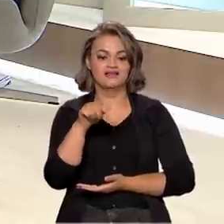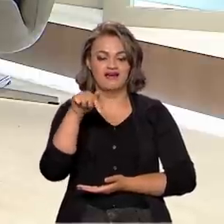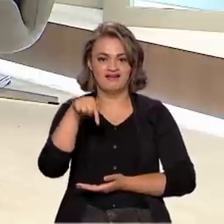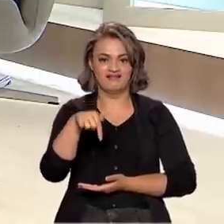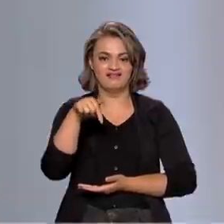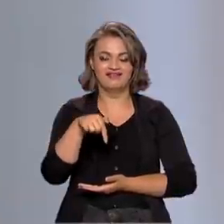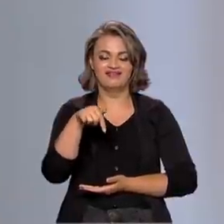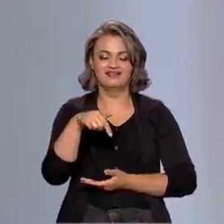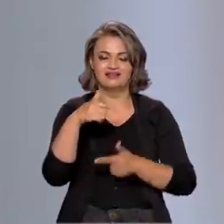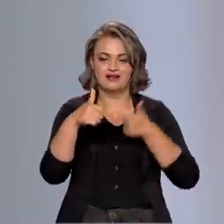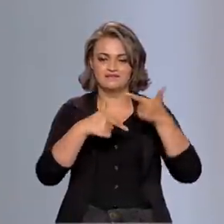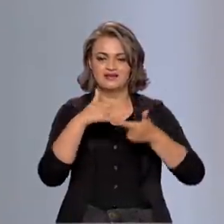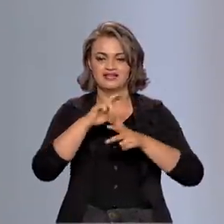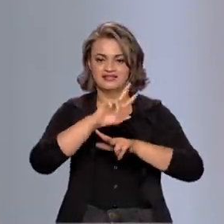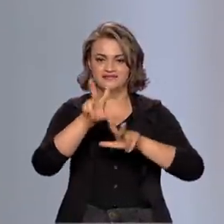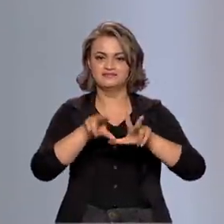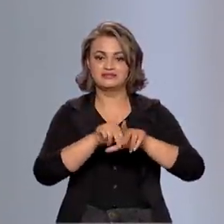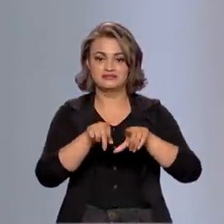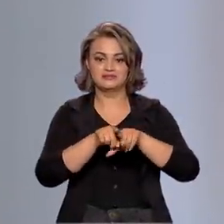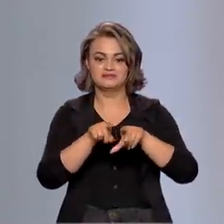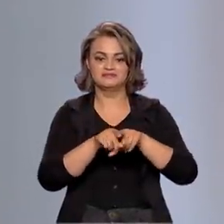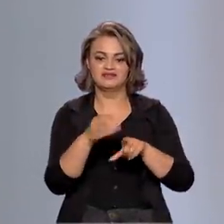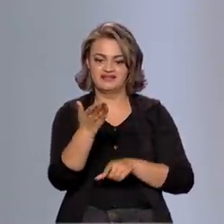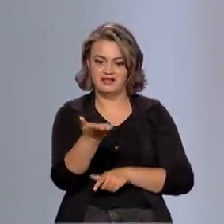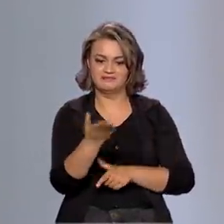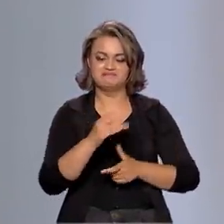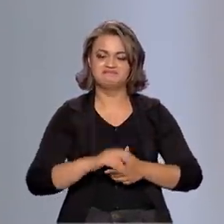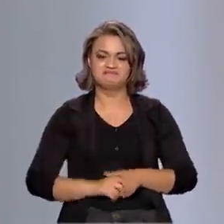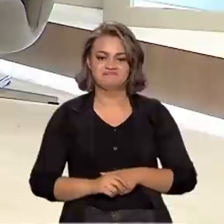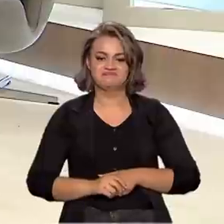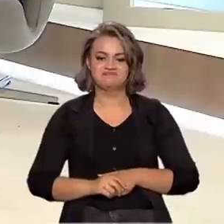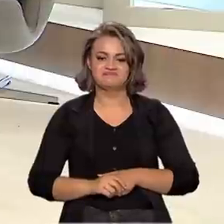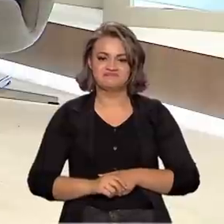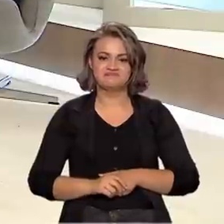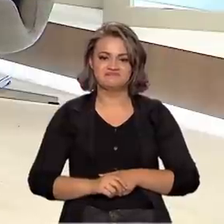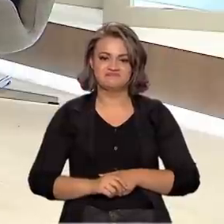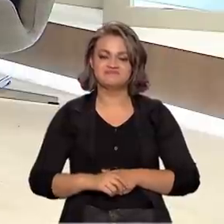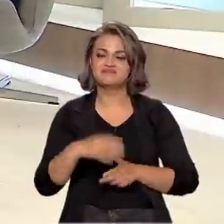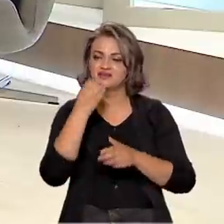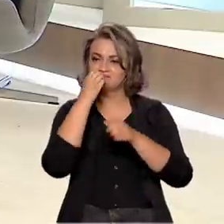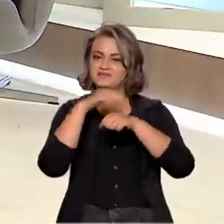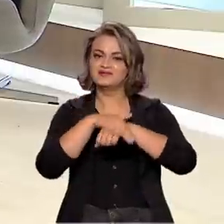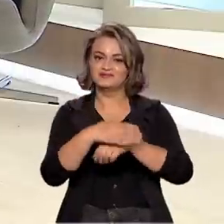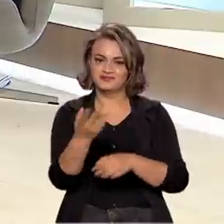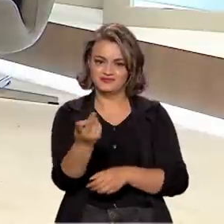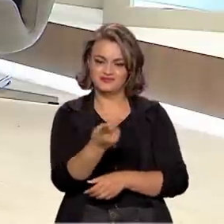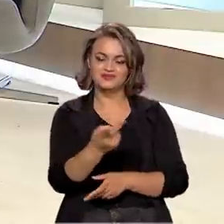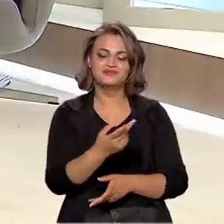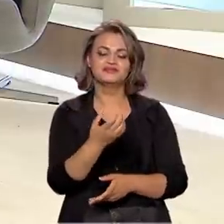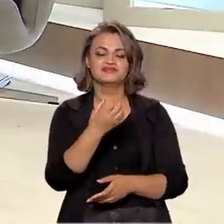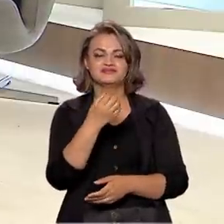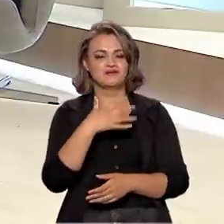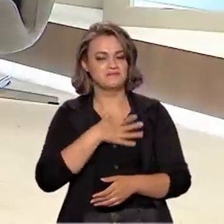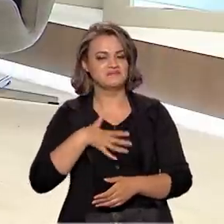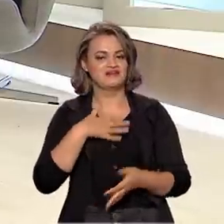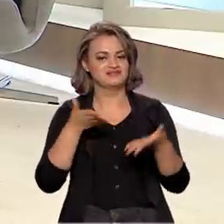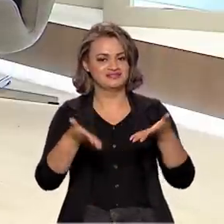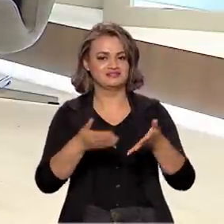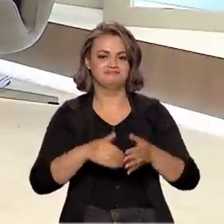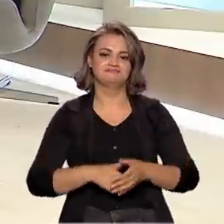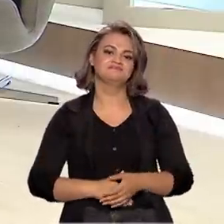Repórter Brasil, aqui da TV Brasil, Catiu Cianeri. Boa noite, Boa noite, Paulo. Boa noite, Ministro. Bem-vindo, prazer estar aqui.